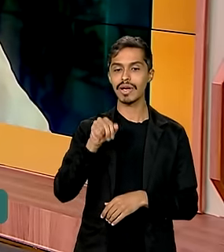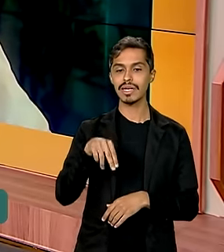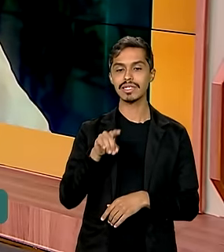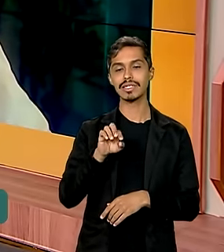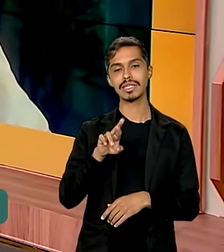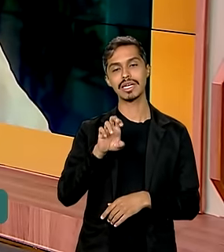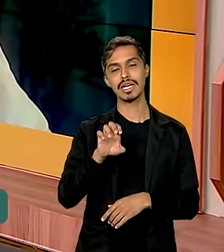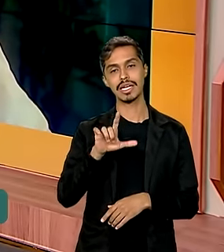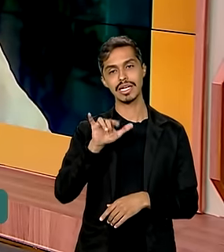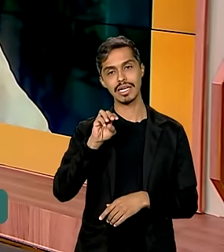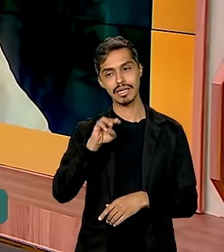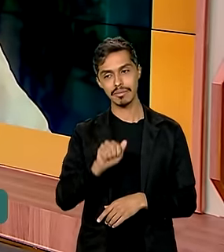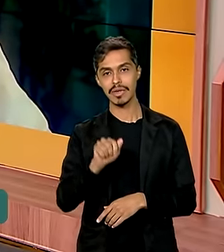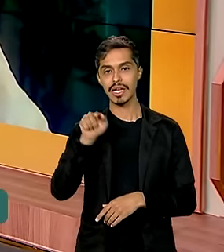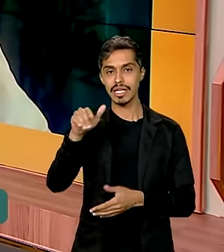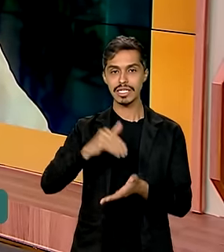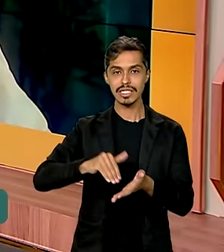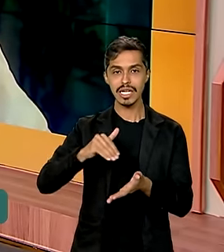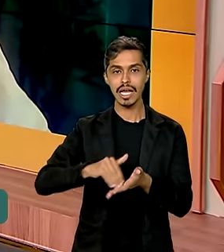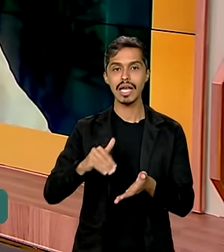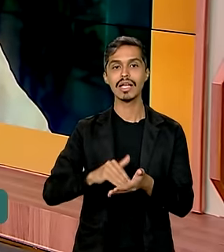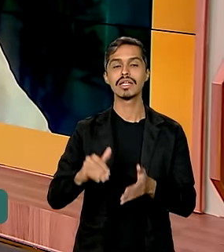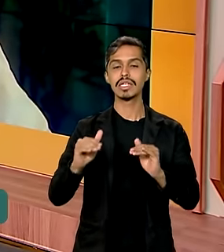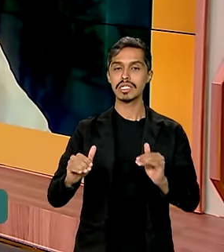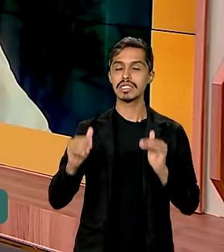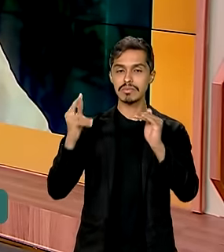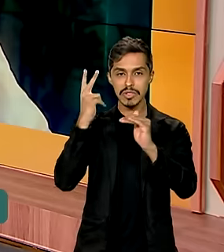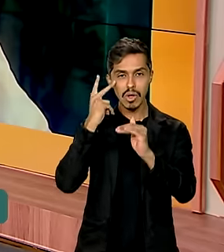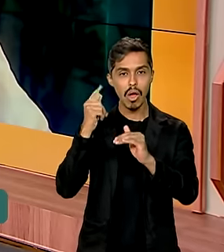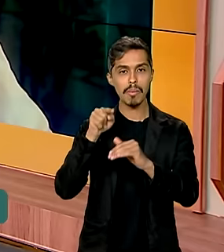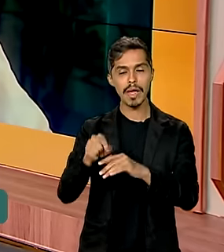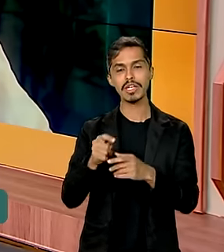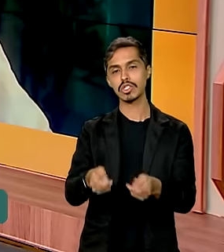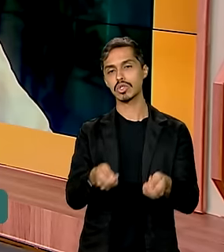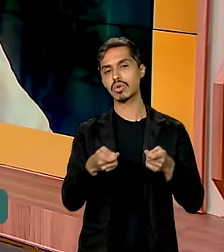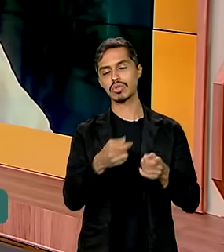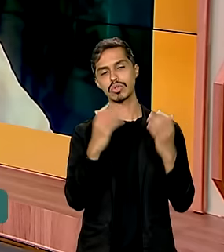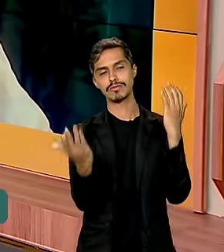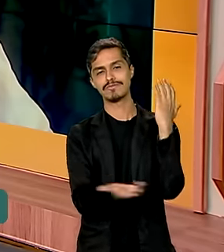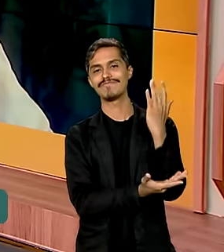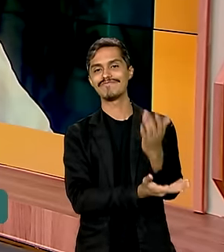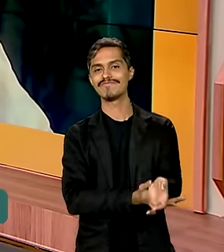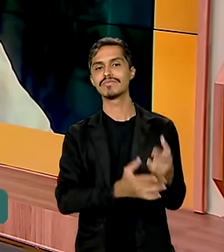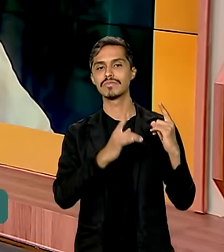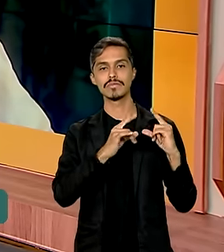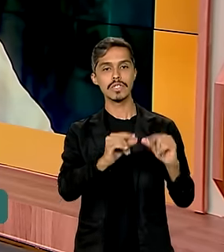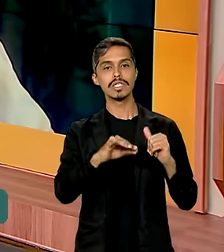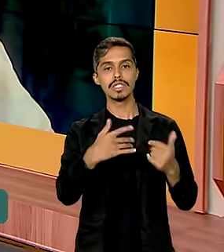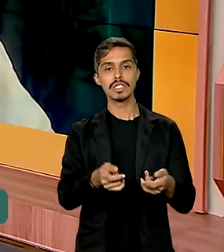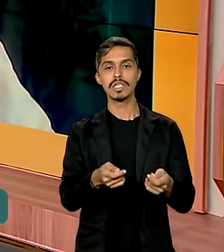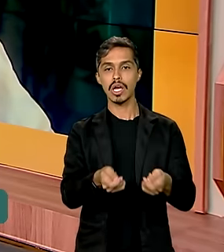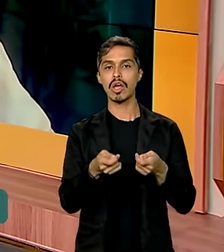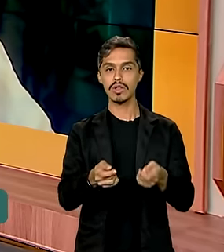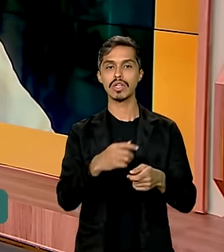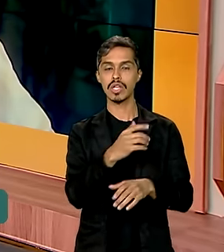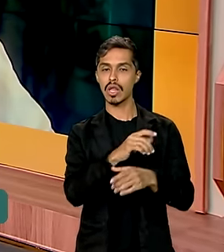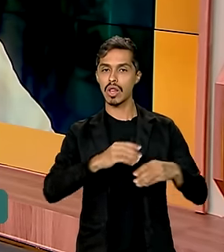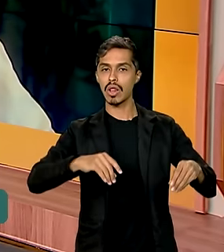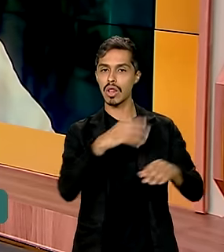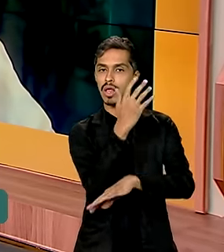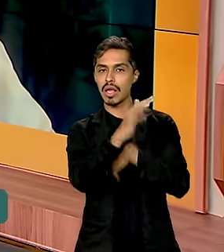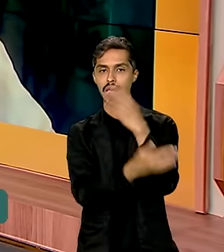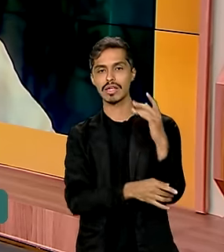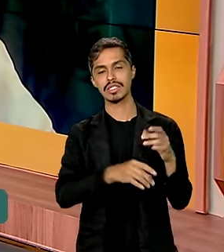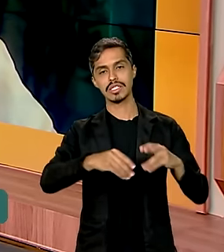Lima. Ele que é secretário extraordinário de controle de desmatamento e ordenamento ambiental territorial no